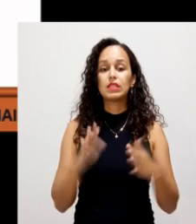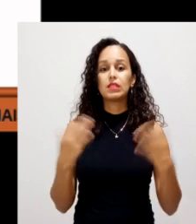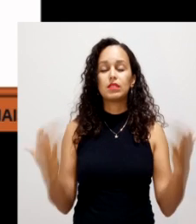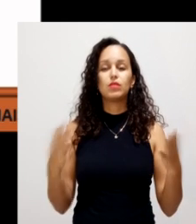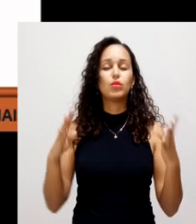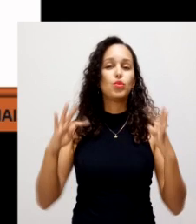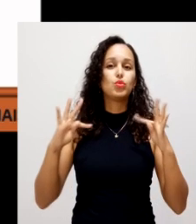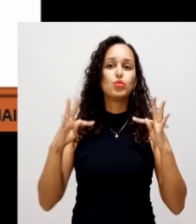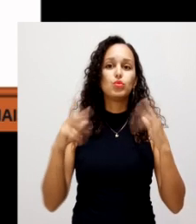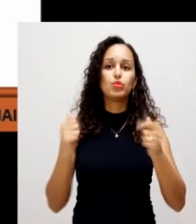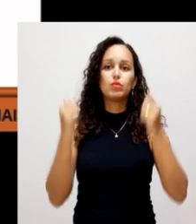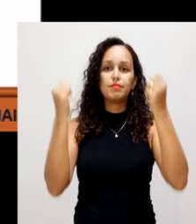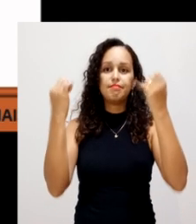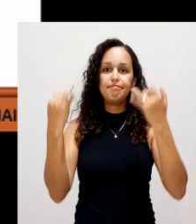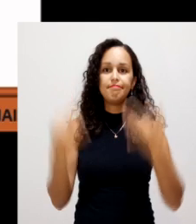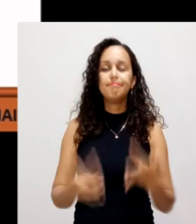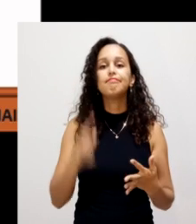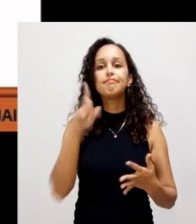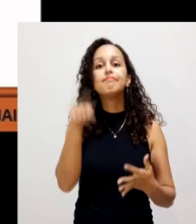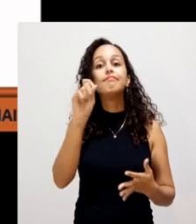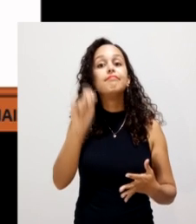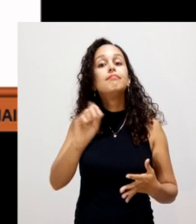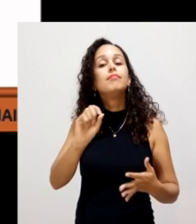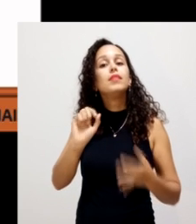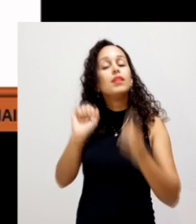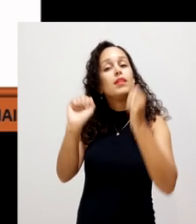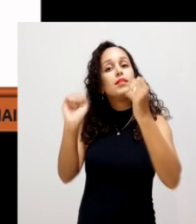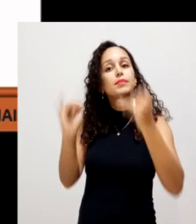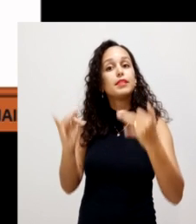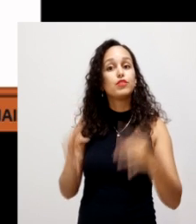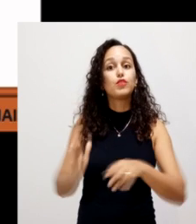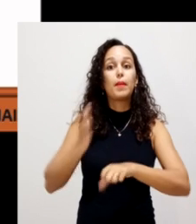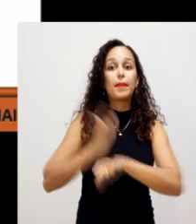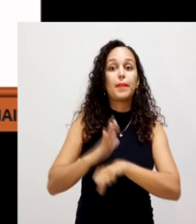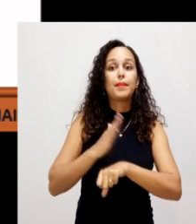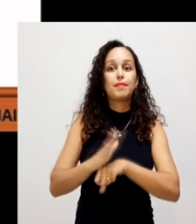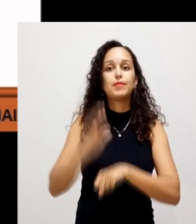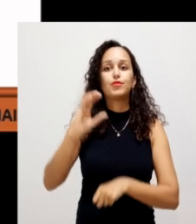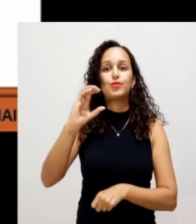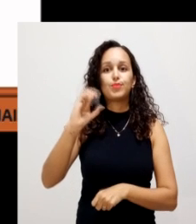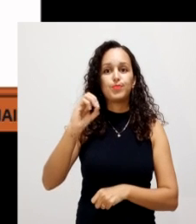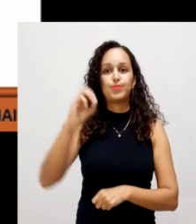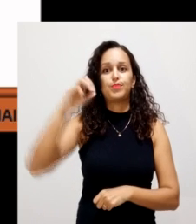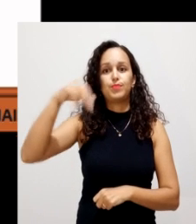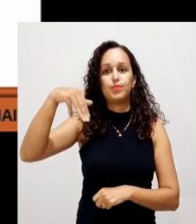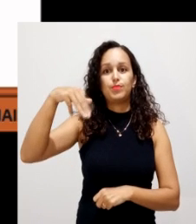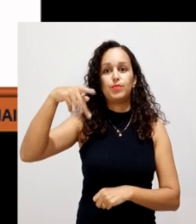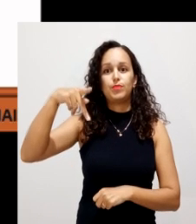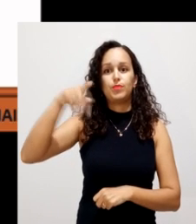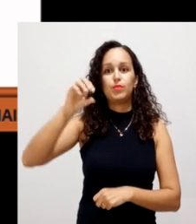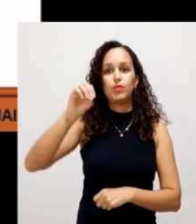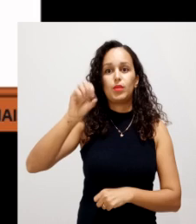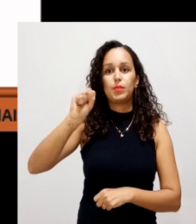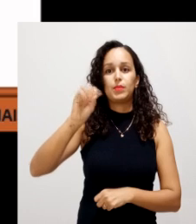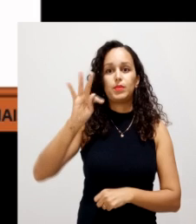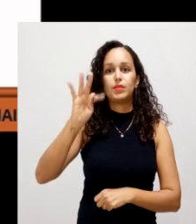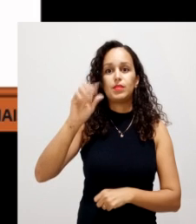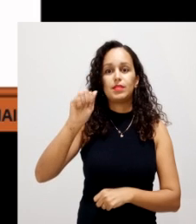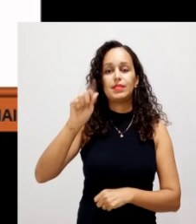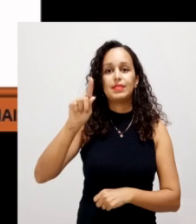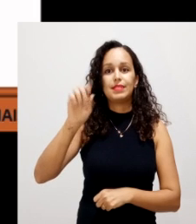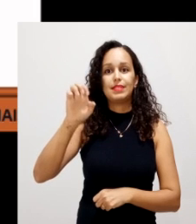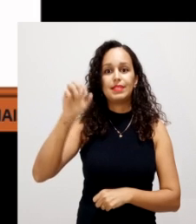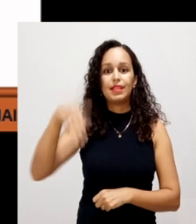Então, isso aí, tudo que eu falei anteriormente, são justificativas para a prática da compostagem. Mas a gente tem essa prática, essa justificativa mais